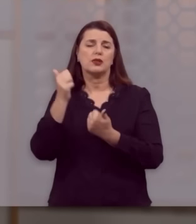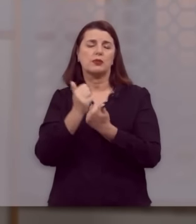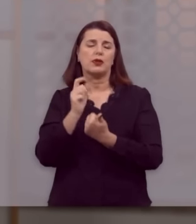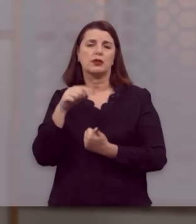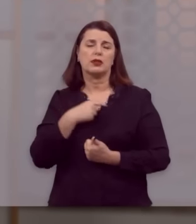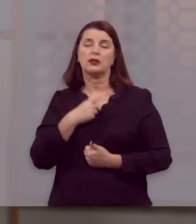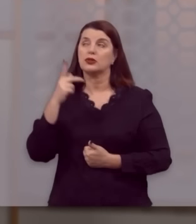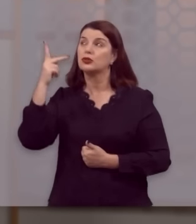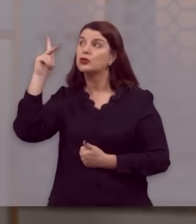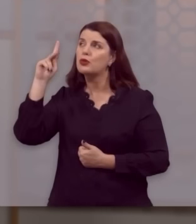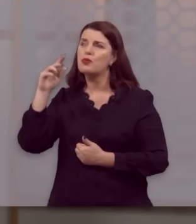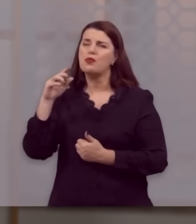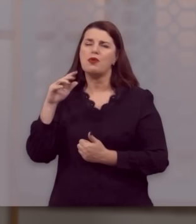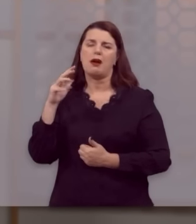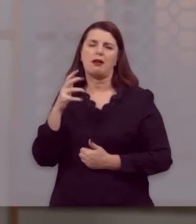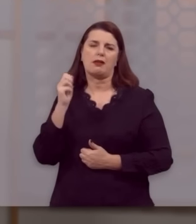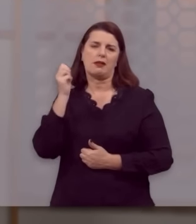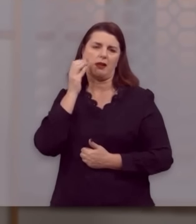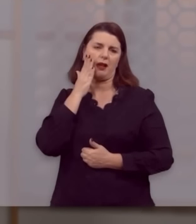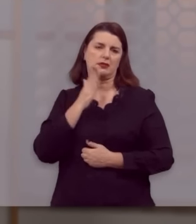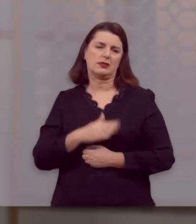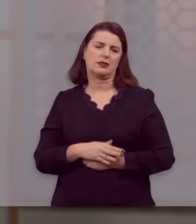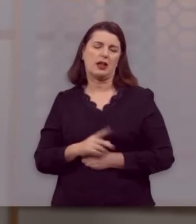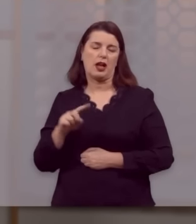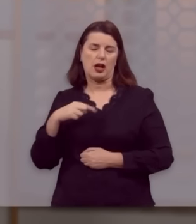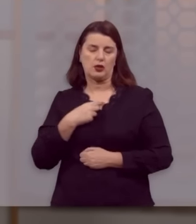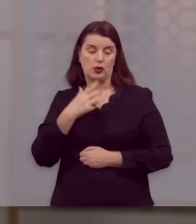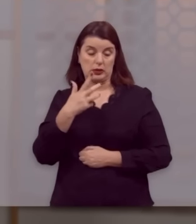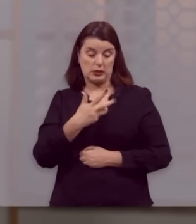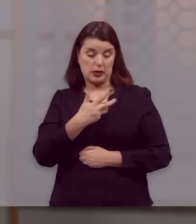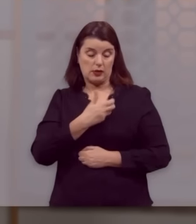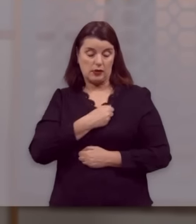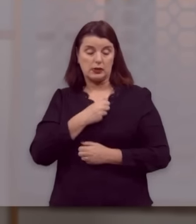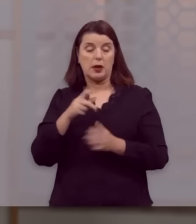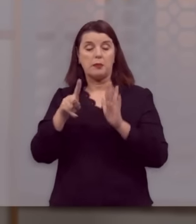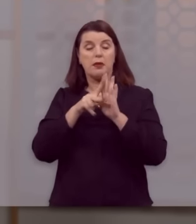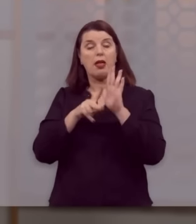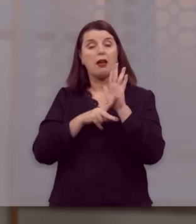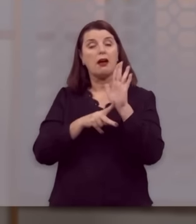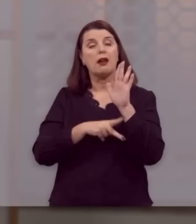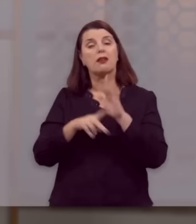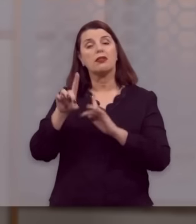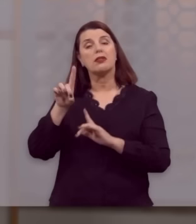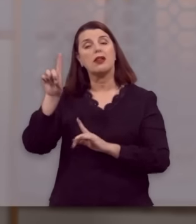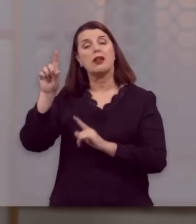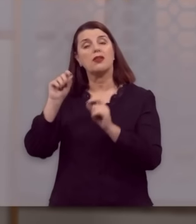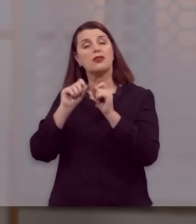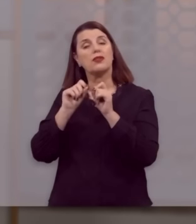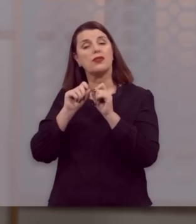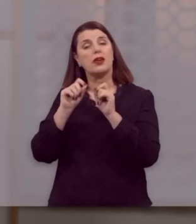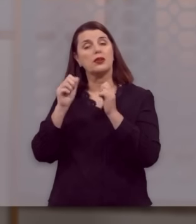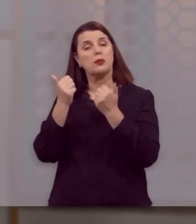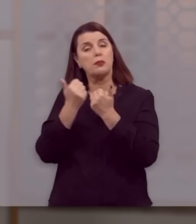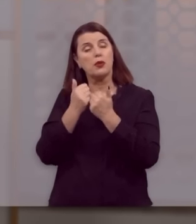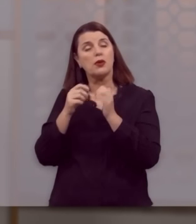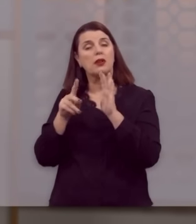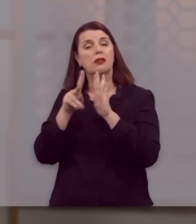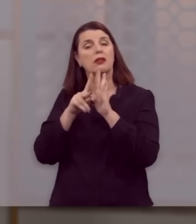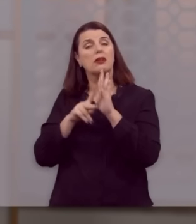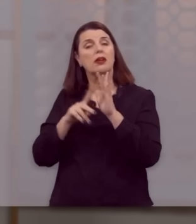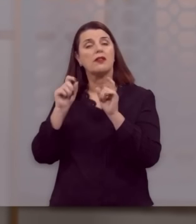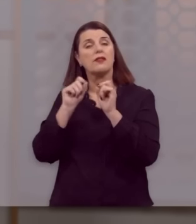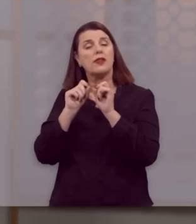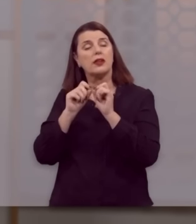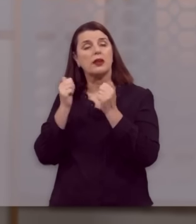nós. É só a graça, nenhum mérito humano. A nossa salvação é planejada por Deus, executada por Deus e é